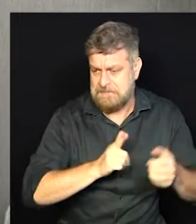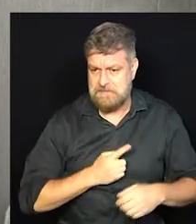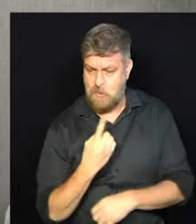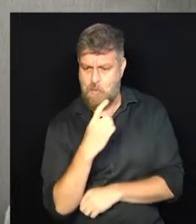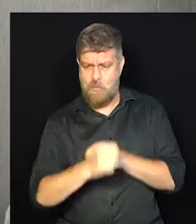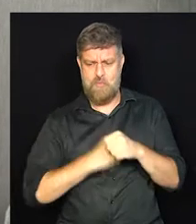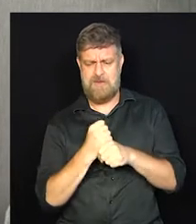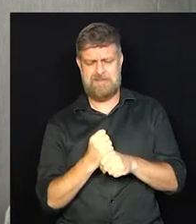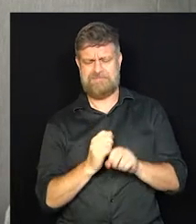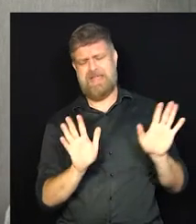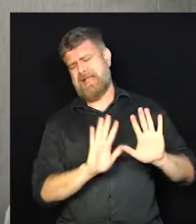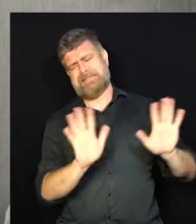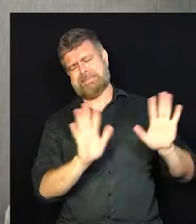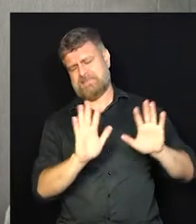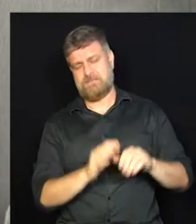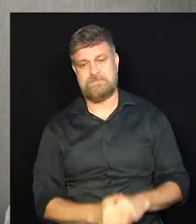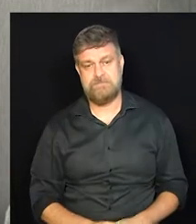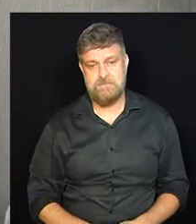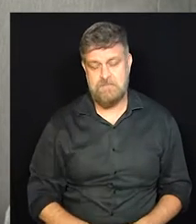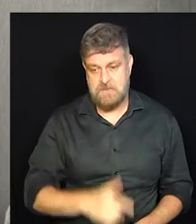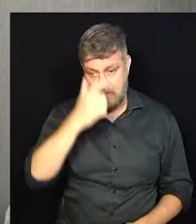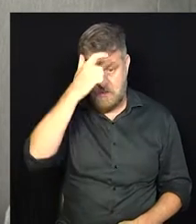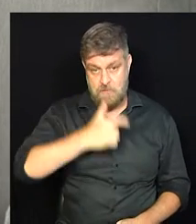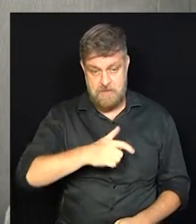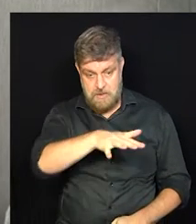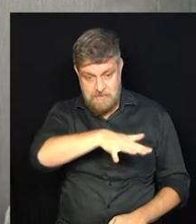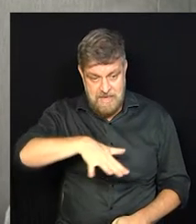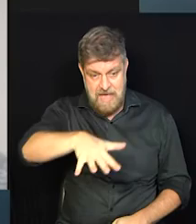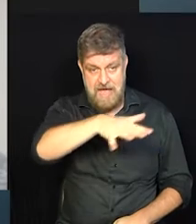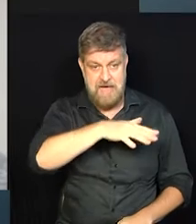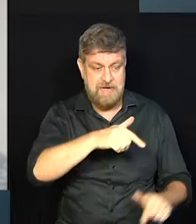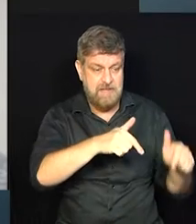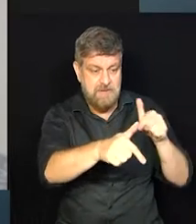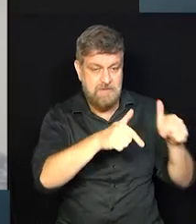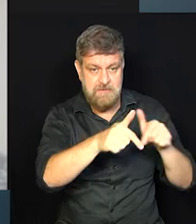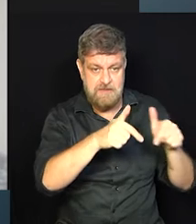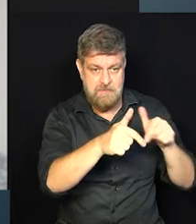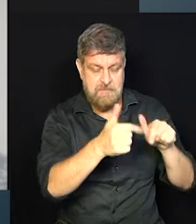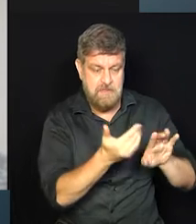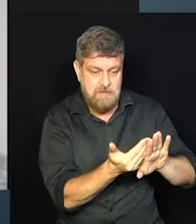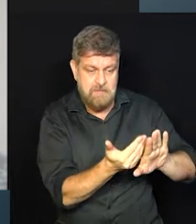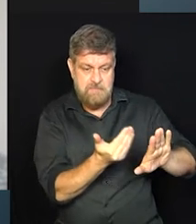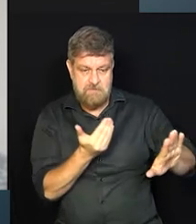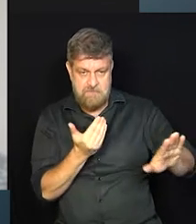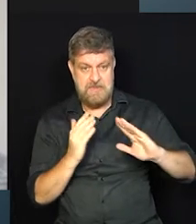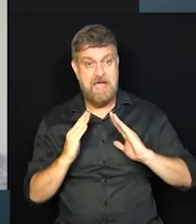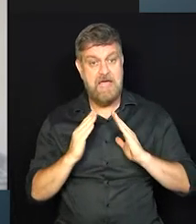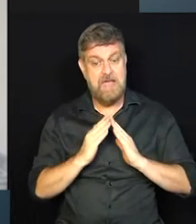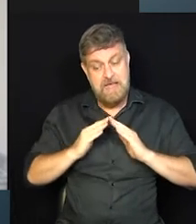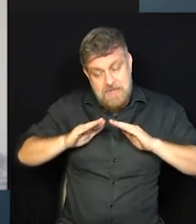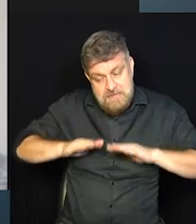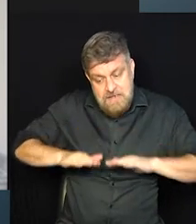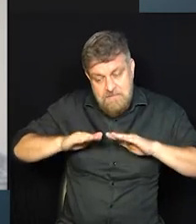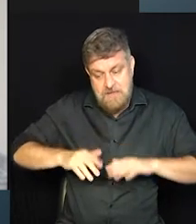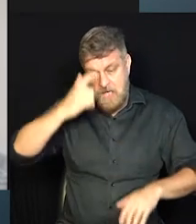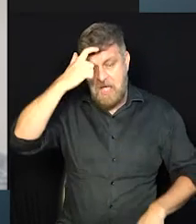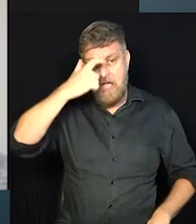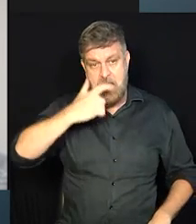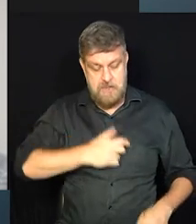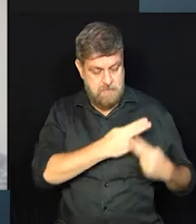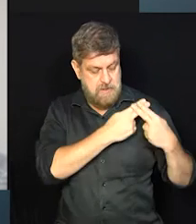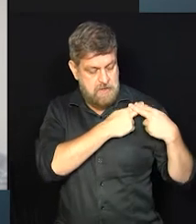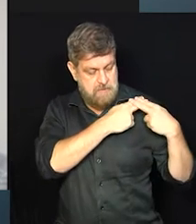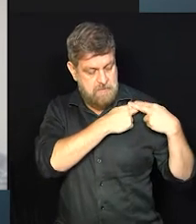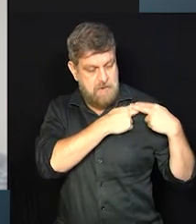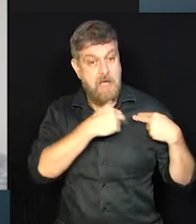falei, não, não vou voltar. Não dá. Então, eu saí do mercado formal, realmente, e fiquei em casa. Minha função era ser